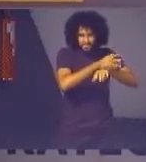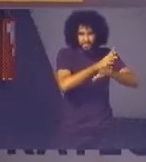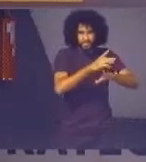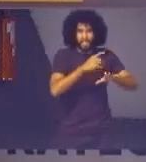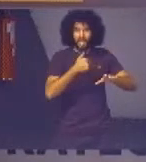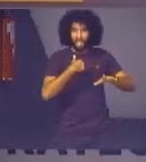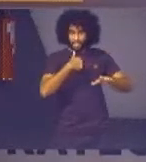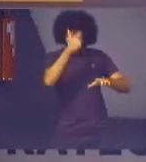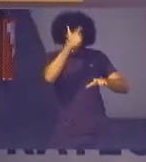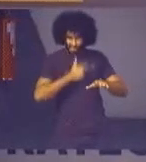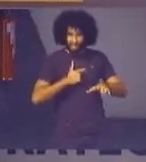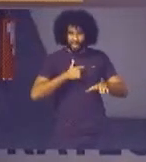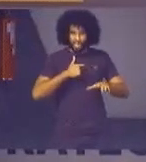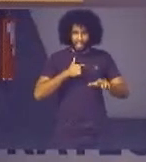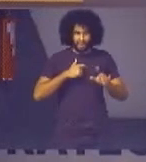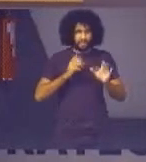celebro